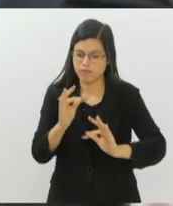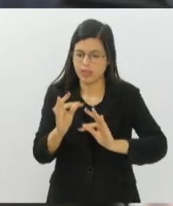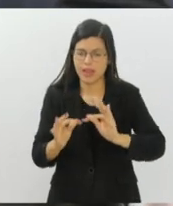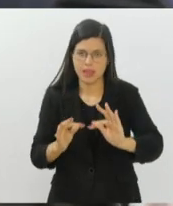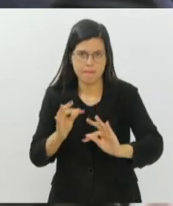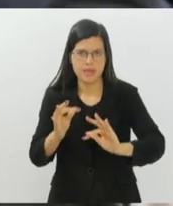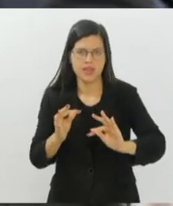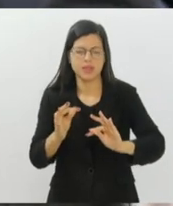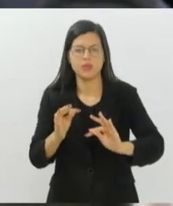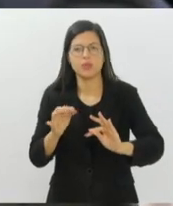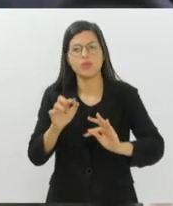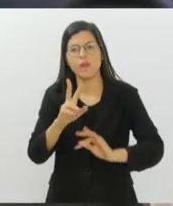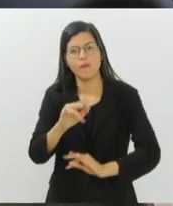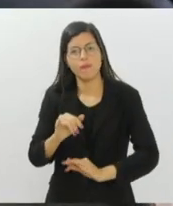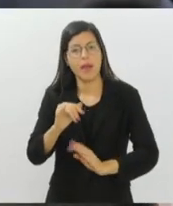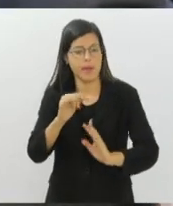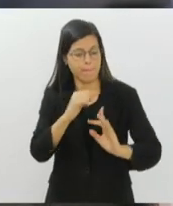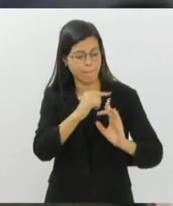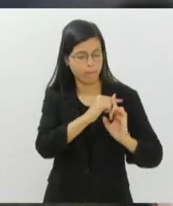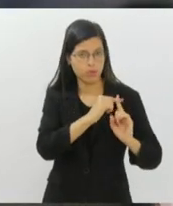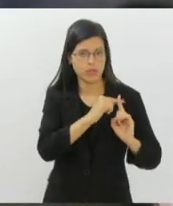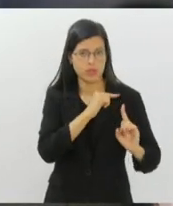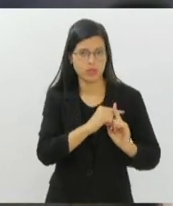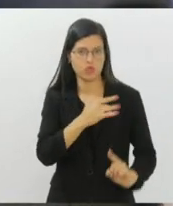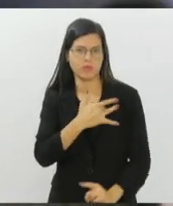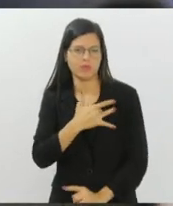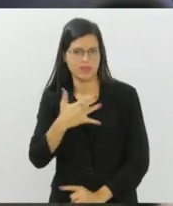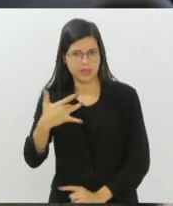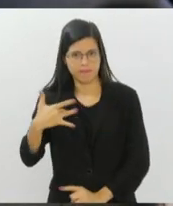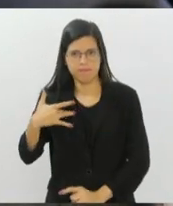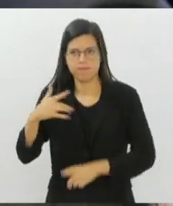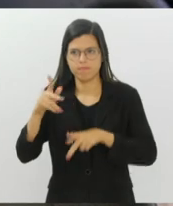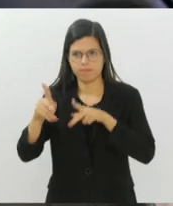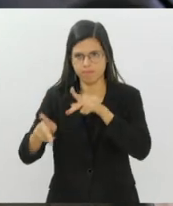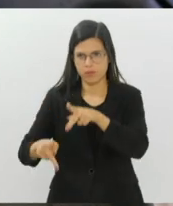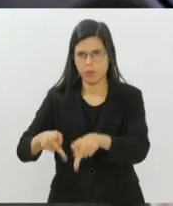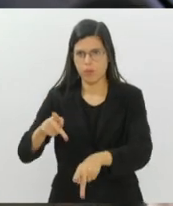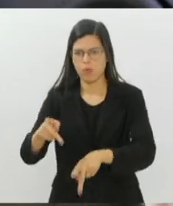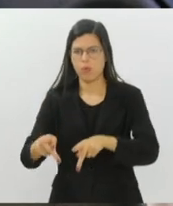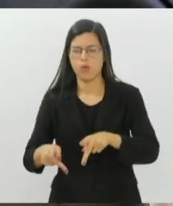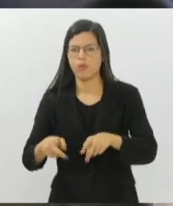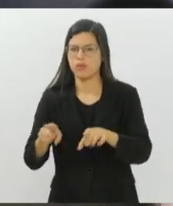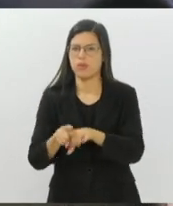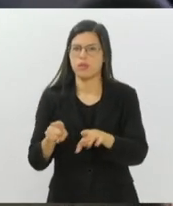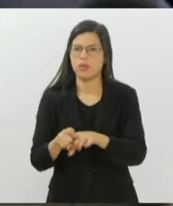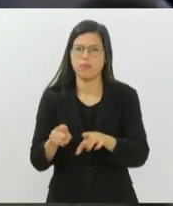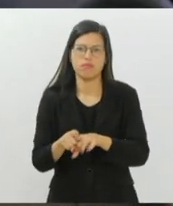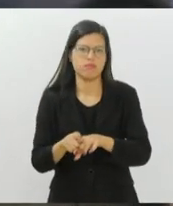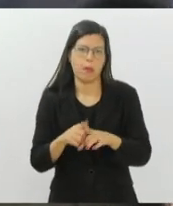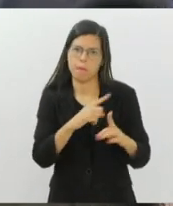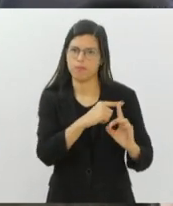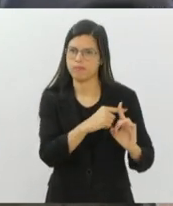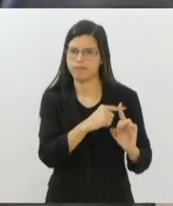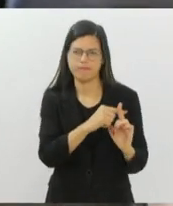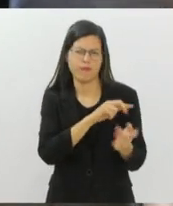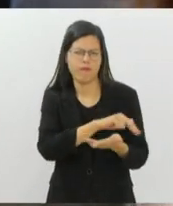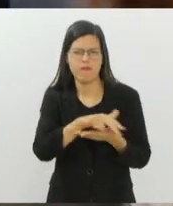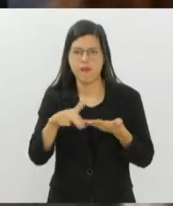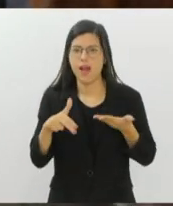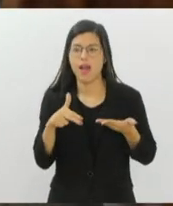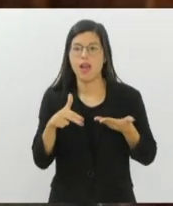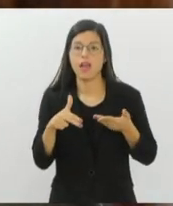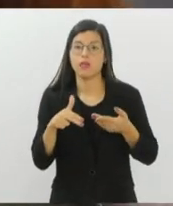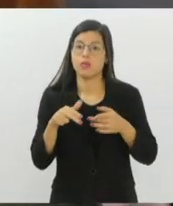tratamento vai trazer benefícios para a saúde da população, vai trazer muitos benefícios, mas a geração